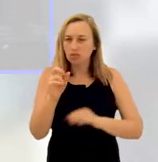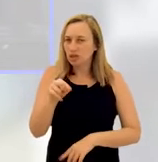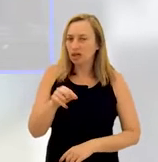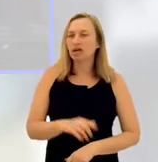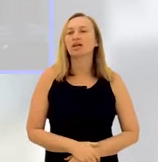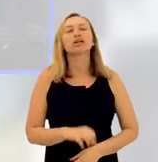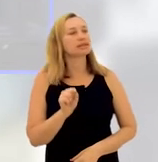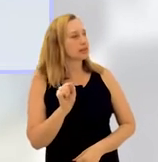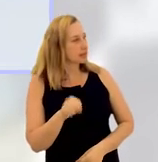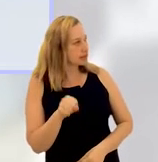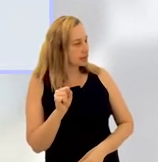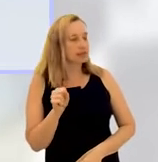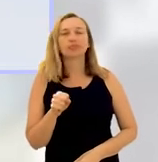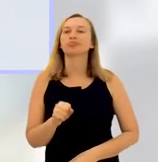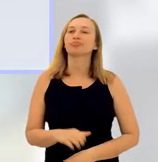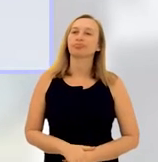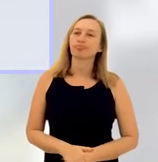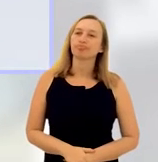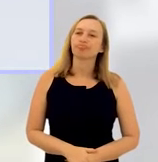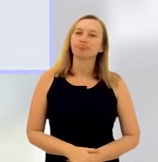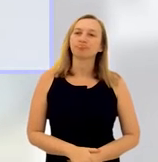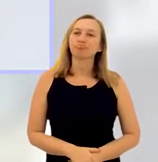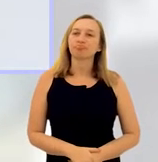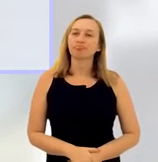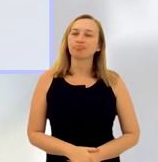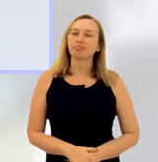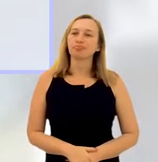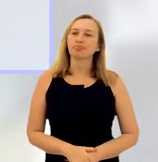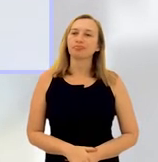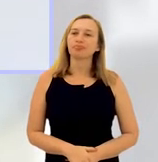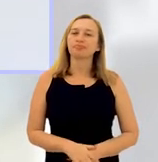também, testemunhas, é isso? Sim, exatamente.